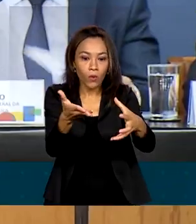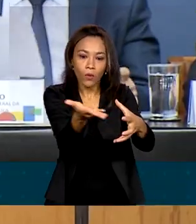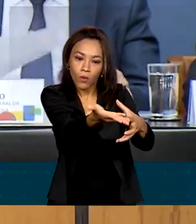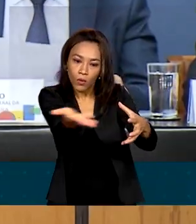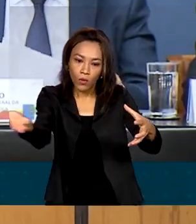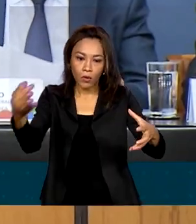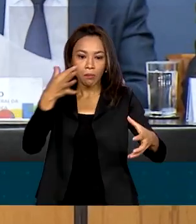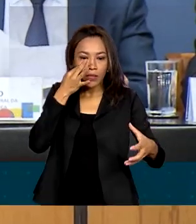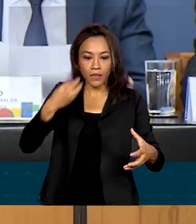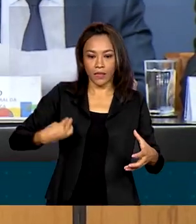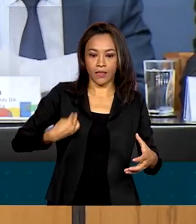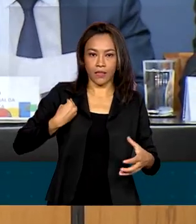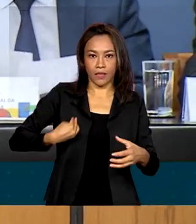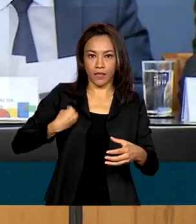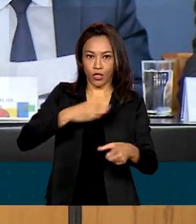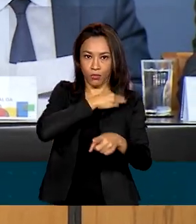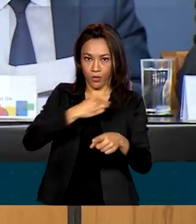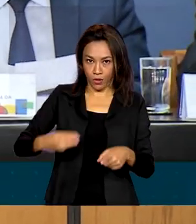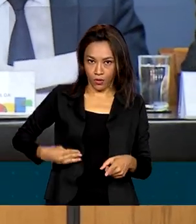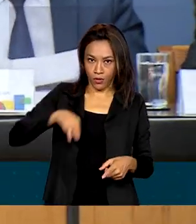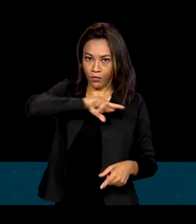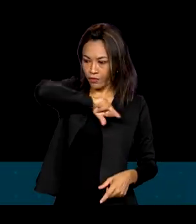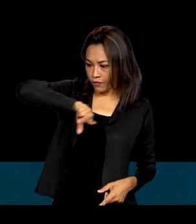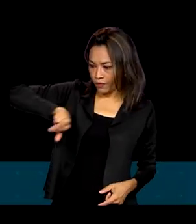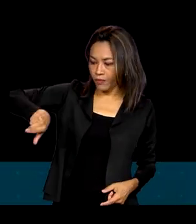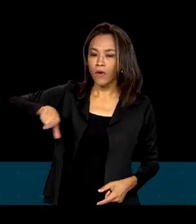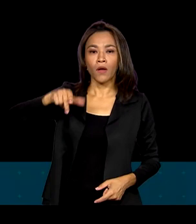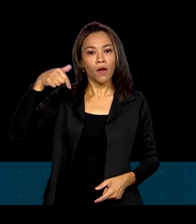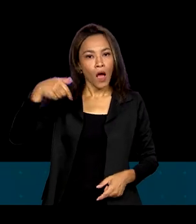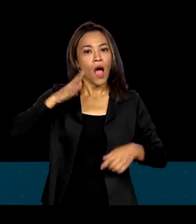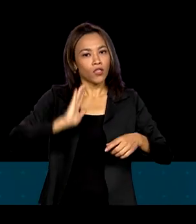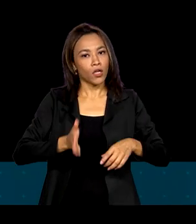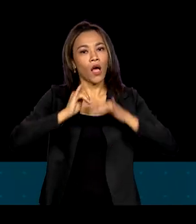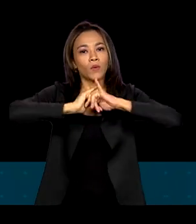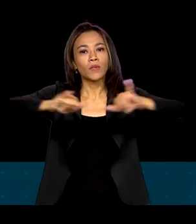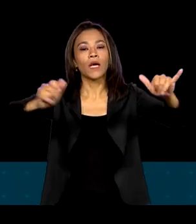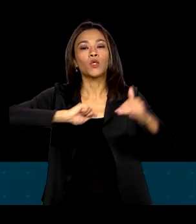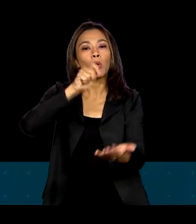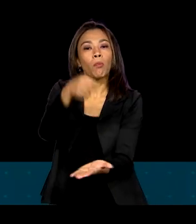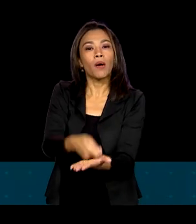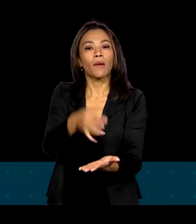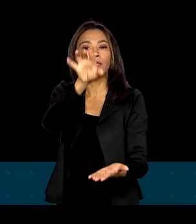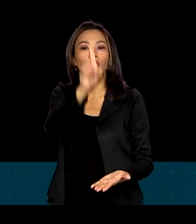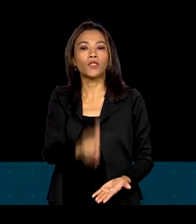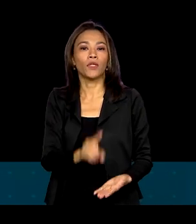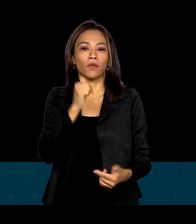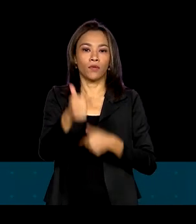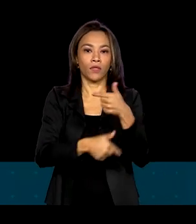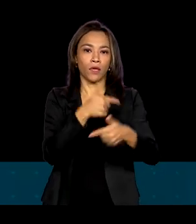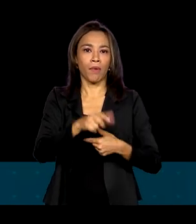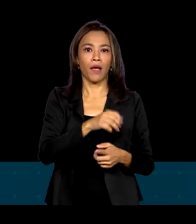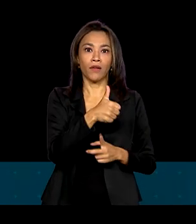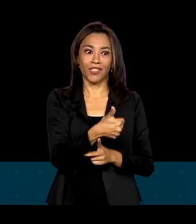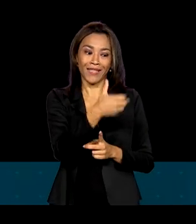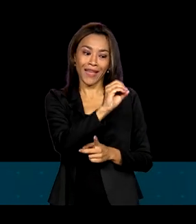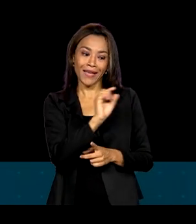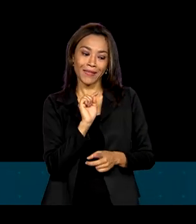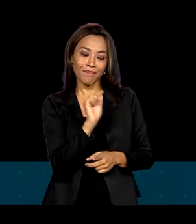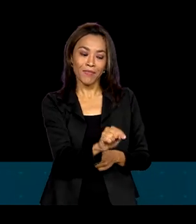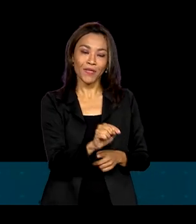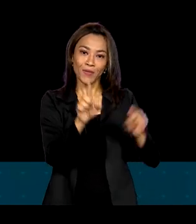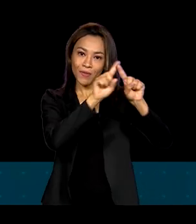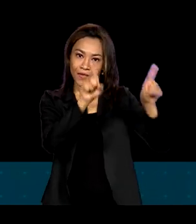de ministros de várias pastas, foi anunciado o pagamento de direitos trabalhistas de 10 mil servidores.